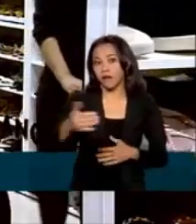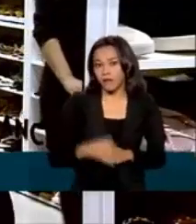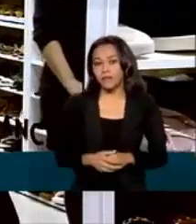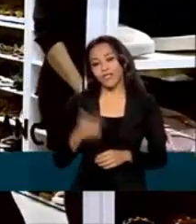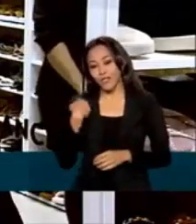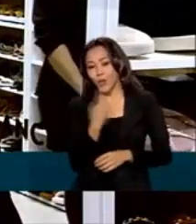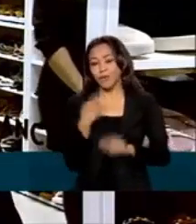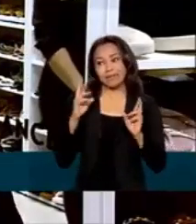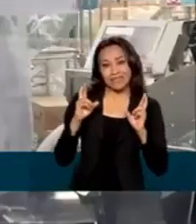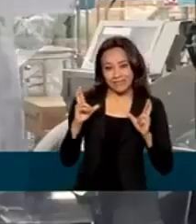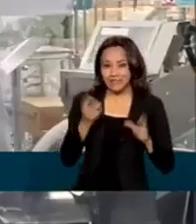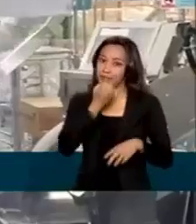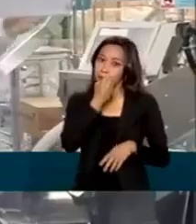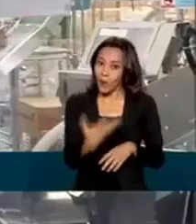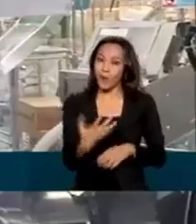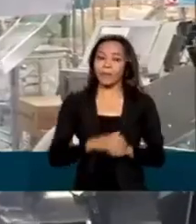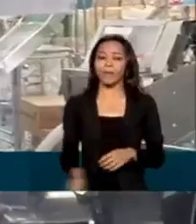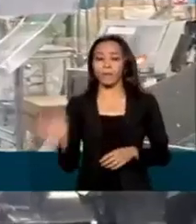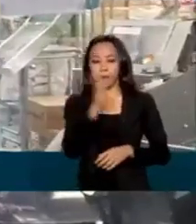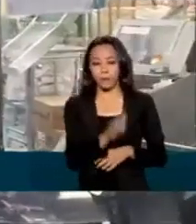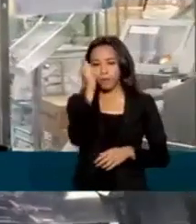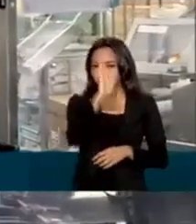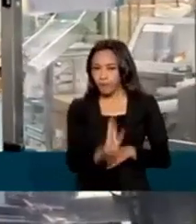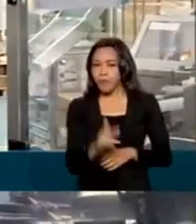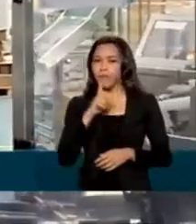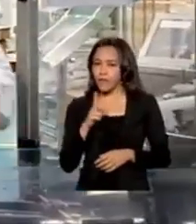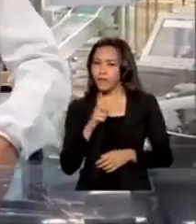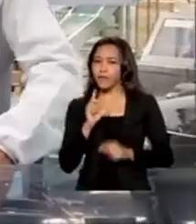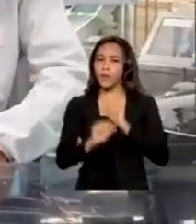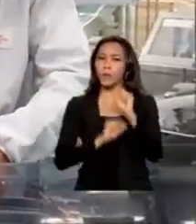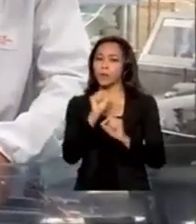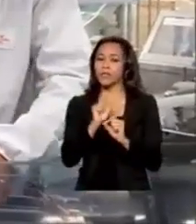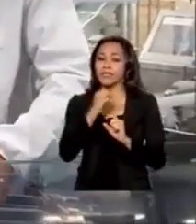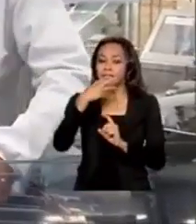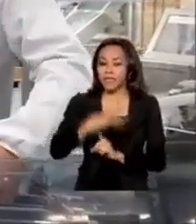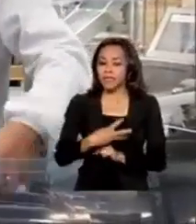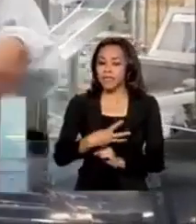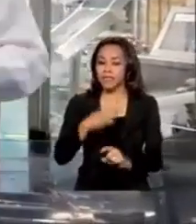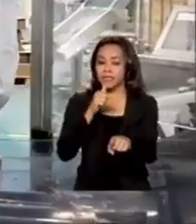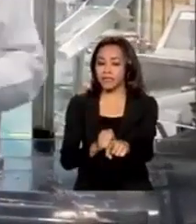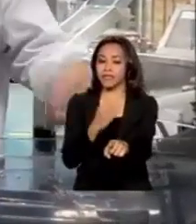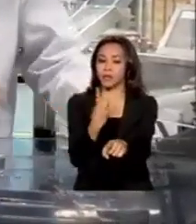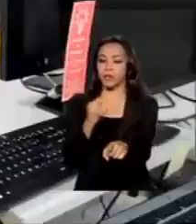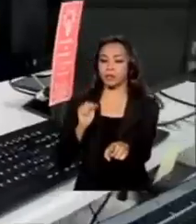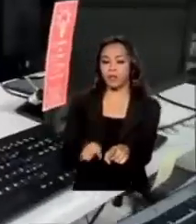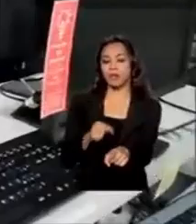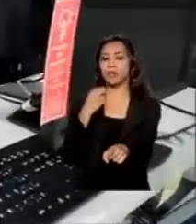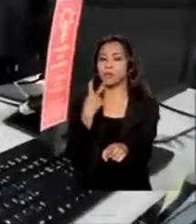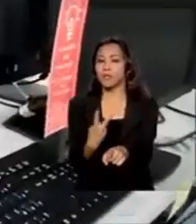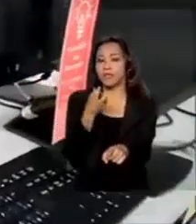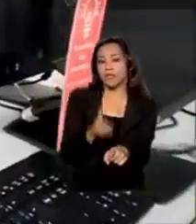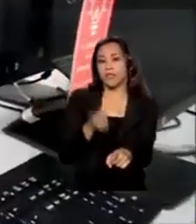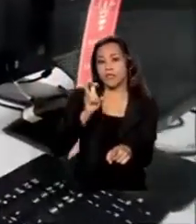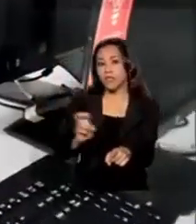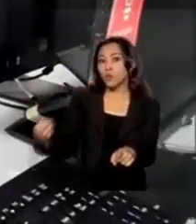nenhuma, a gente tá com expectativa muito boa O Brasil registrou um saldo de 372 mil e 265